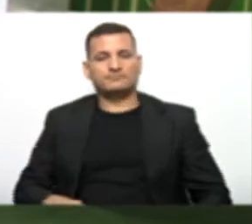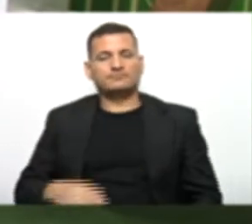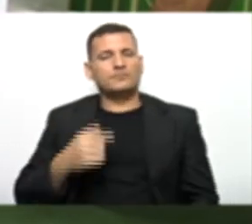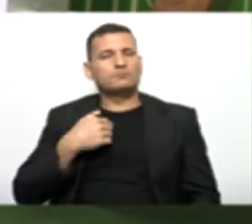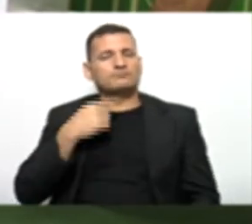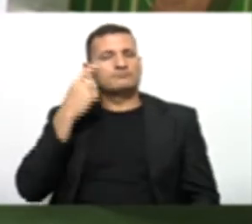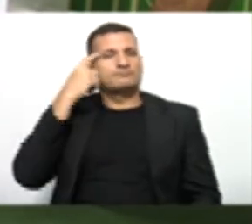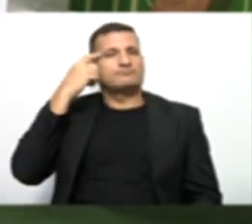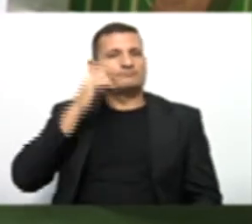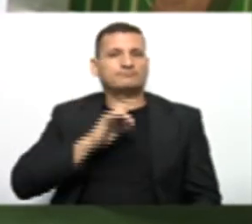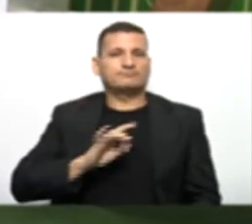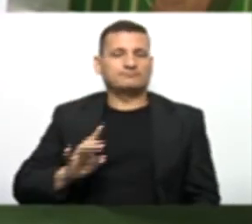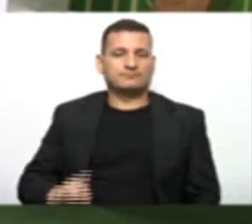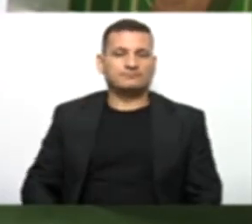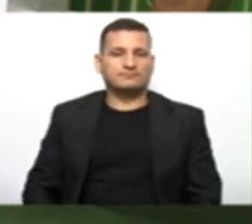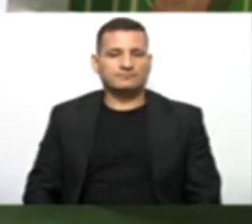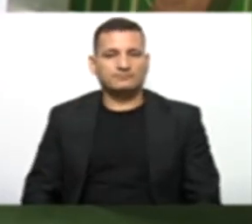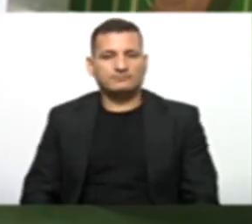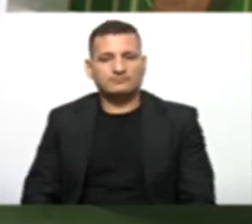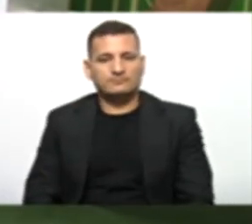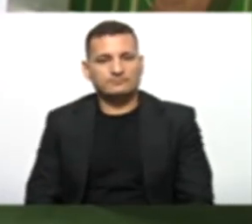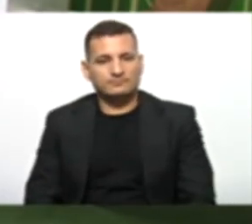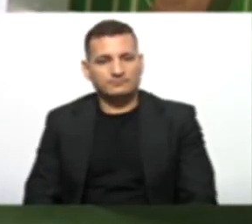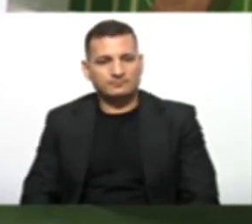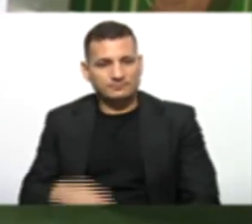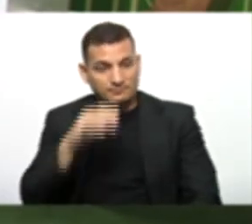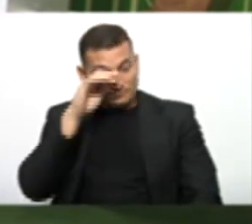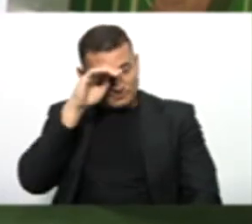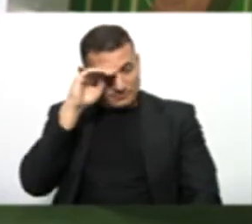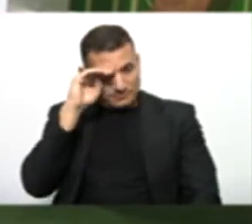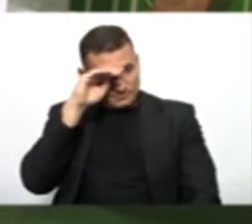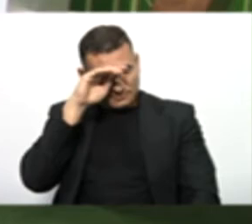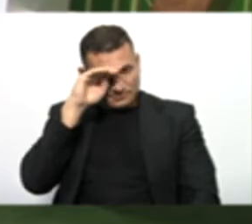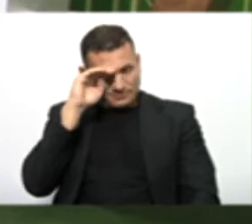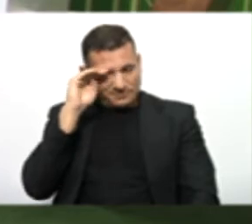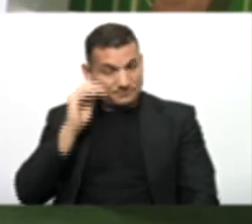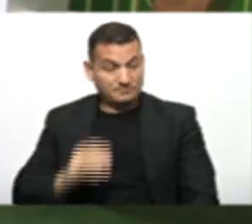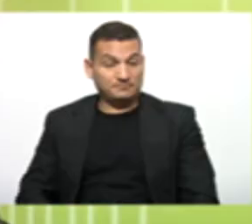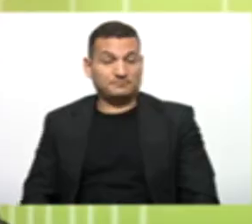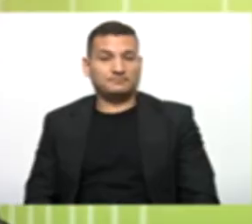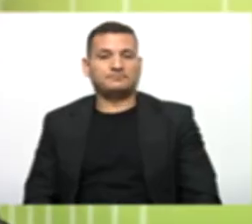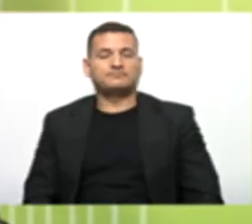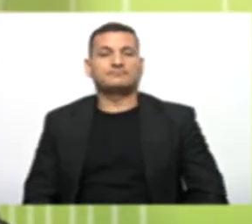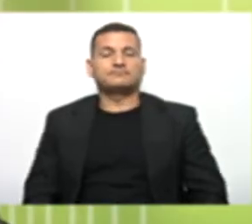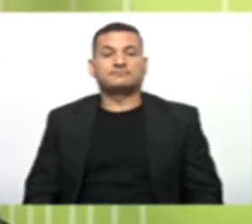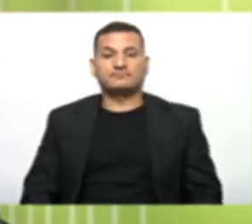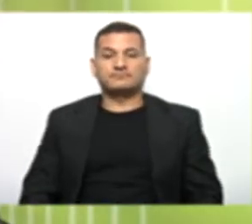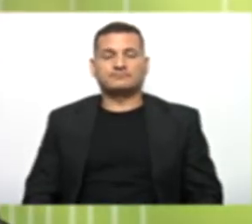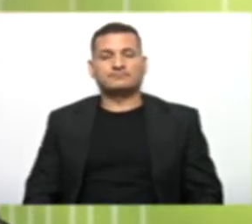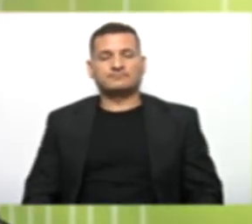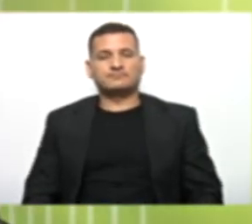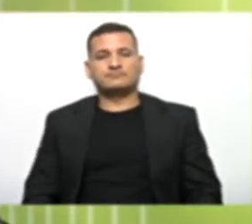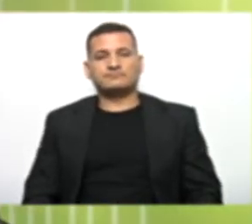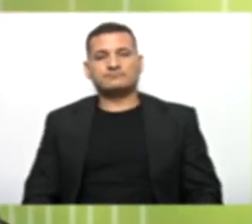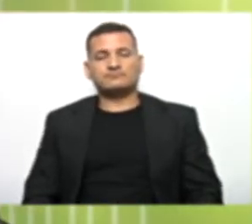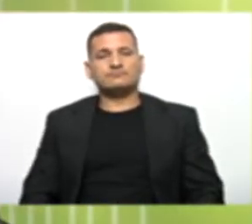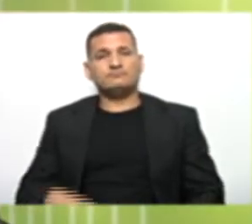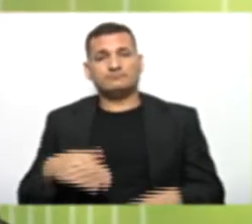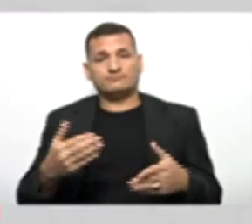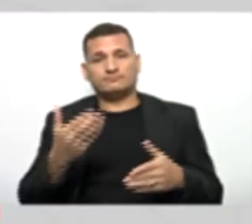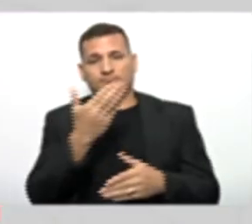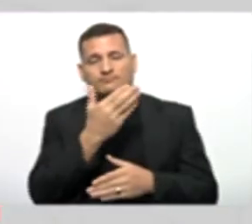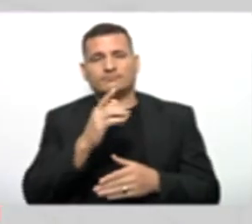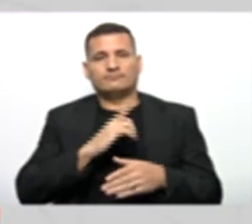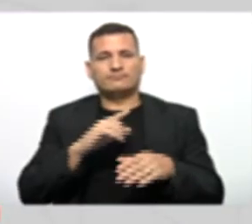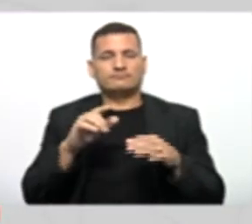vem em mente assim, né? Beleza Mas tranquilo Tranquilo, professor Então pessoal Aqui nós temos O código Da